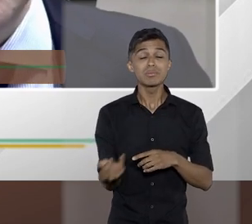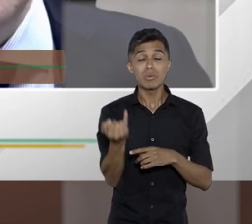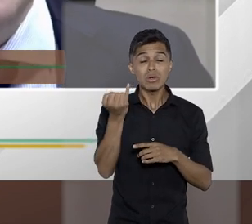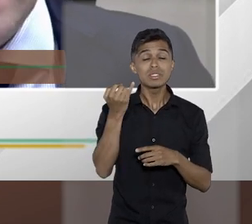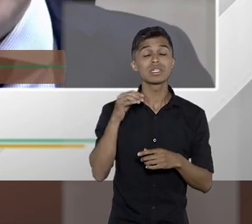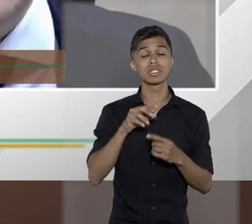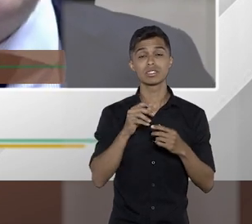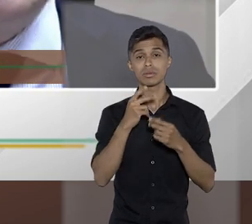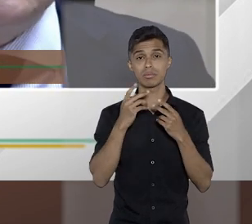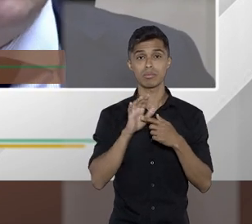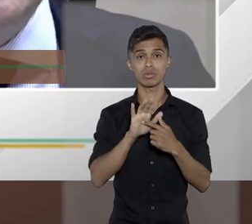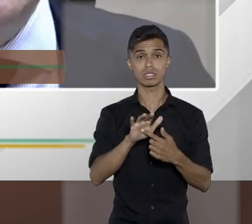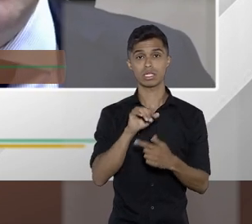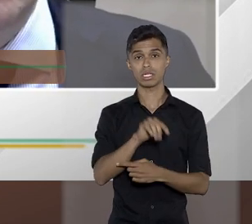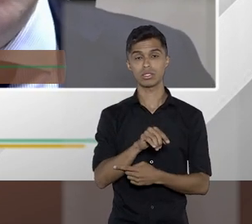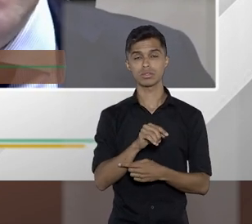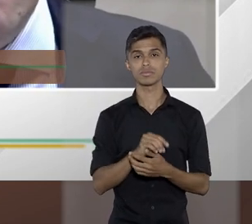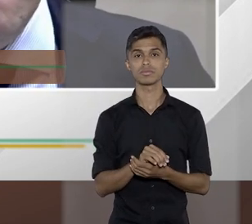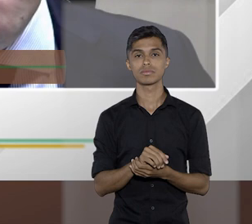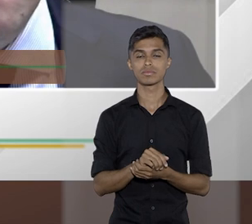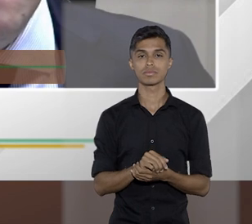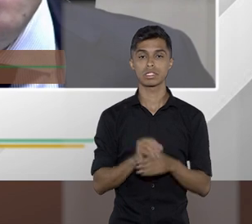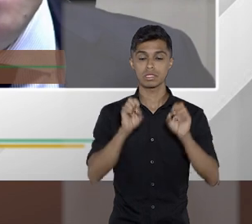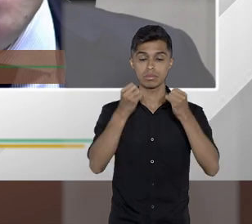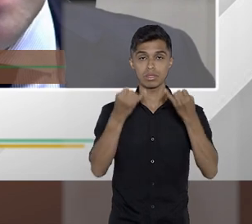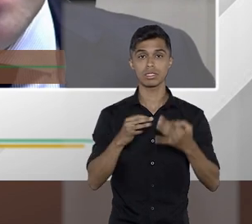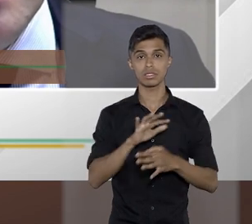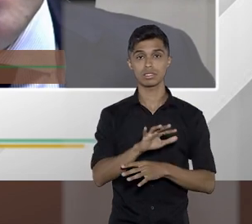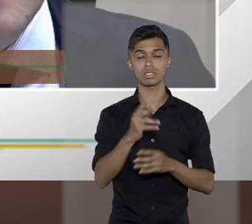muito importante, trazendo essa situação à tona.